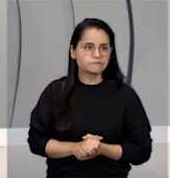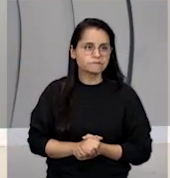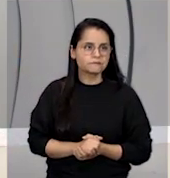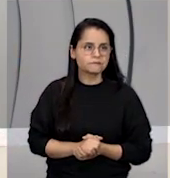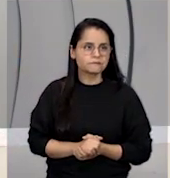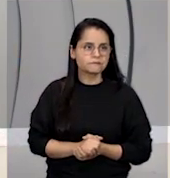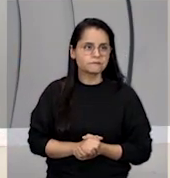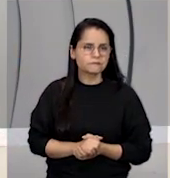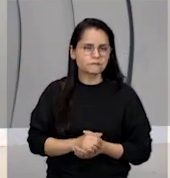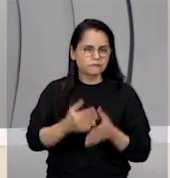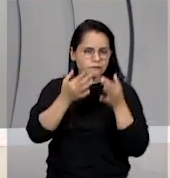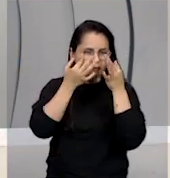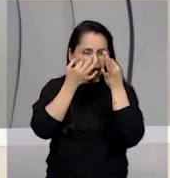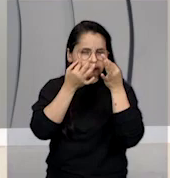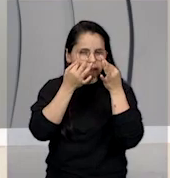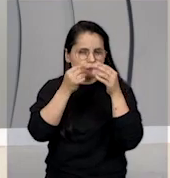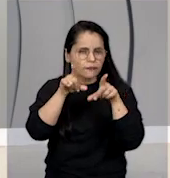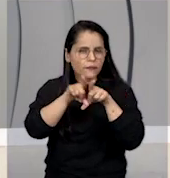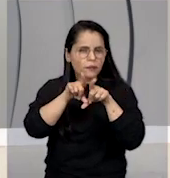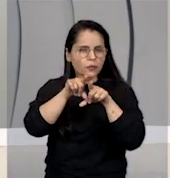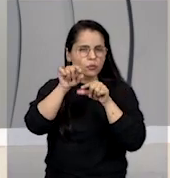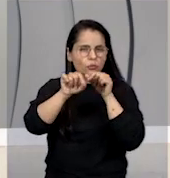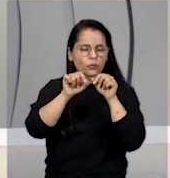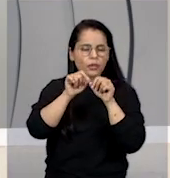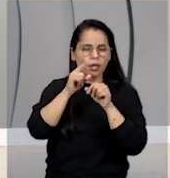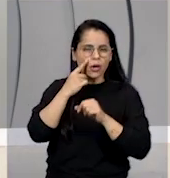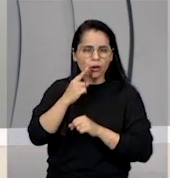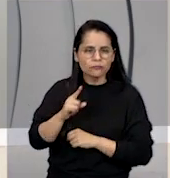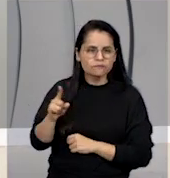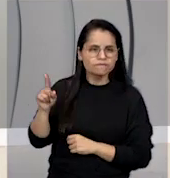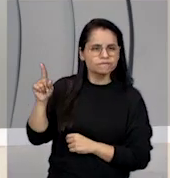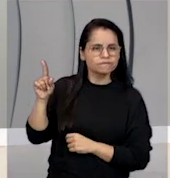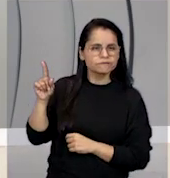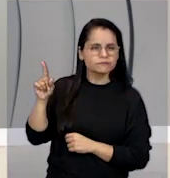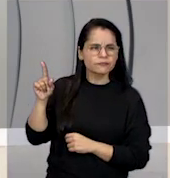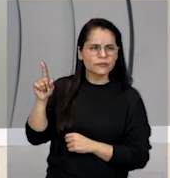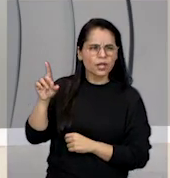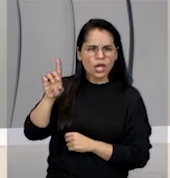Vamos prestar atenção também nisso aqui, o direito de autor